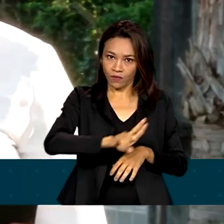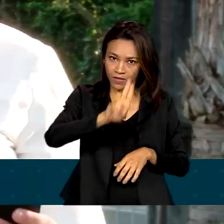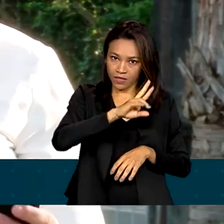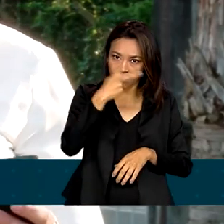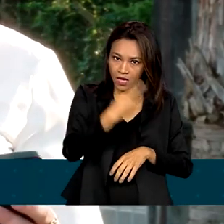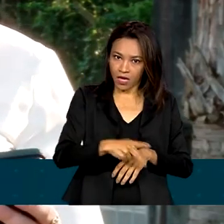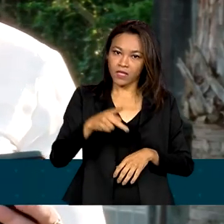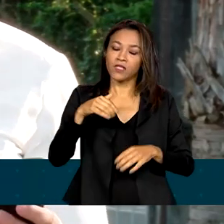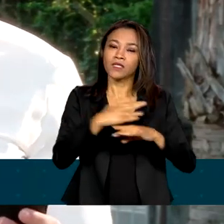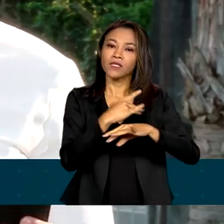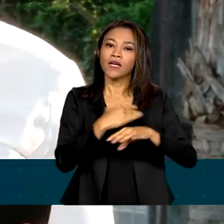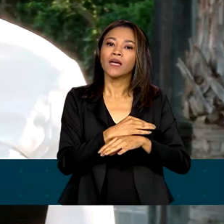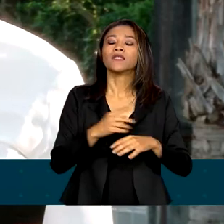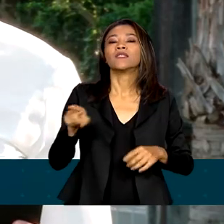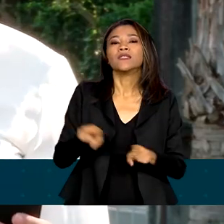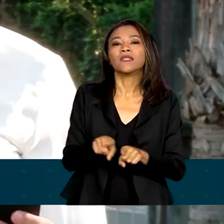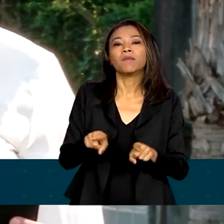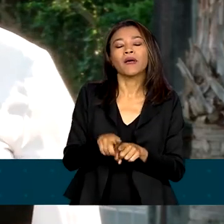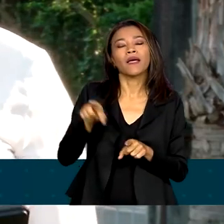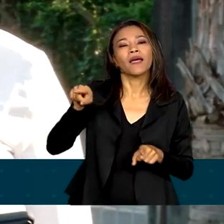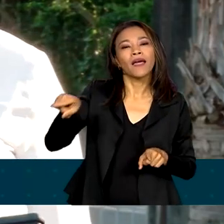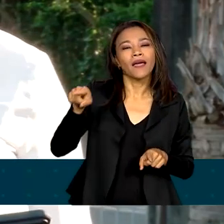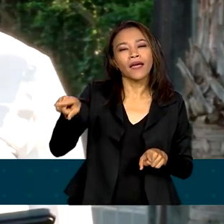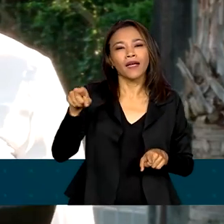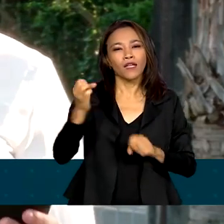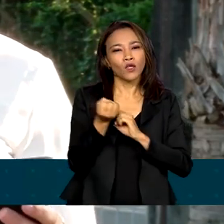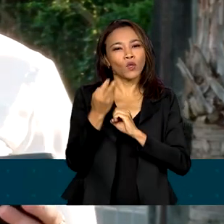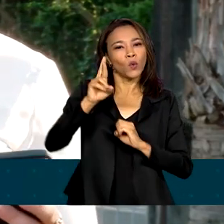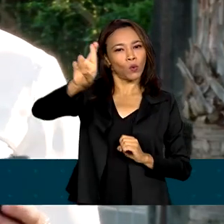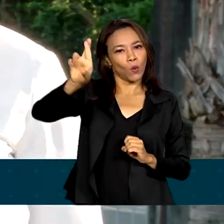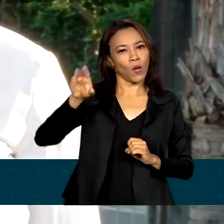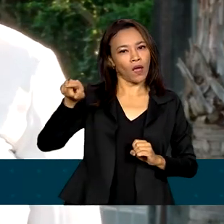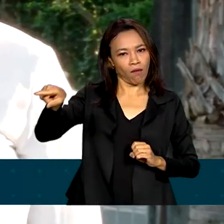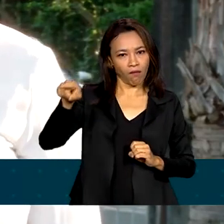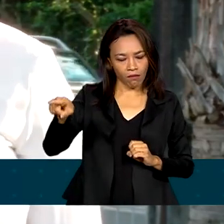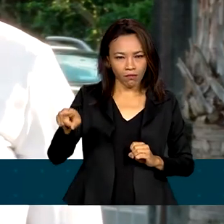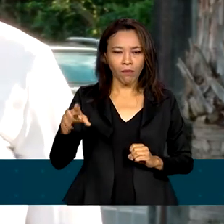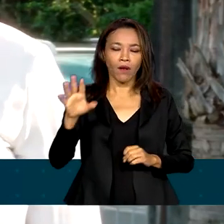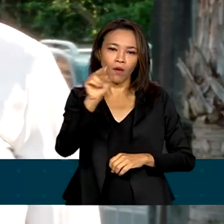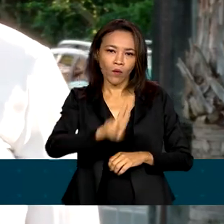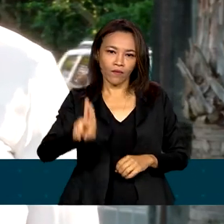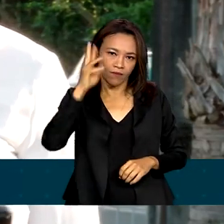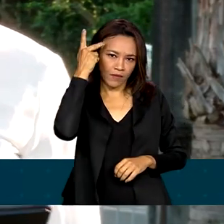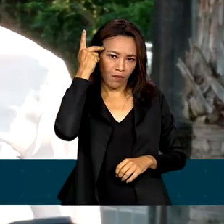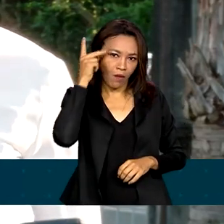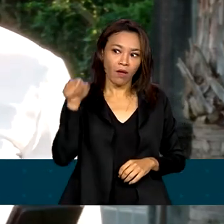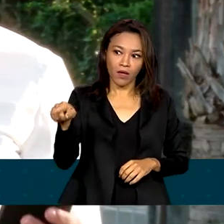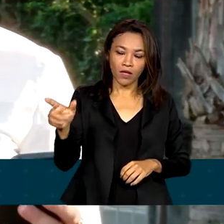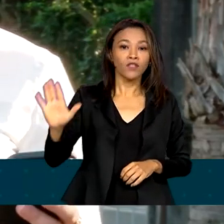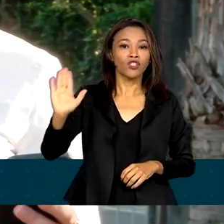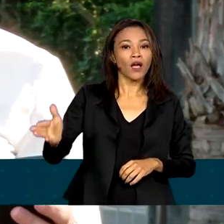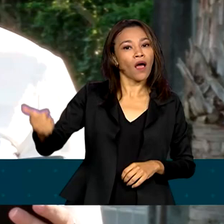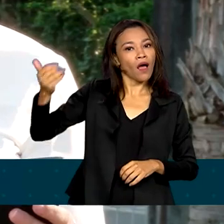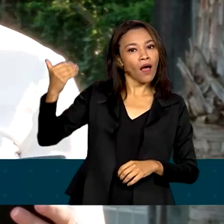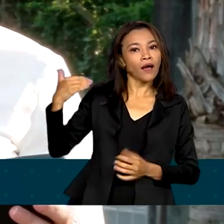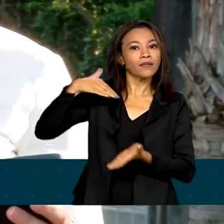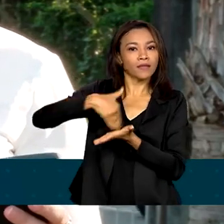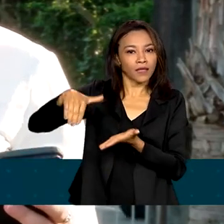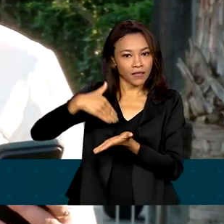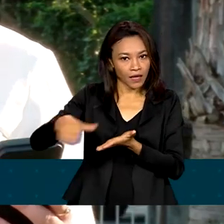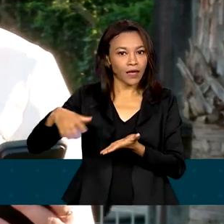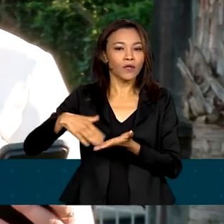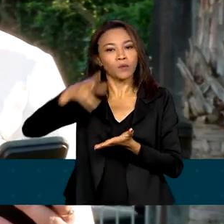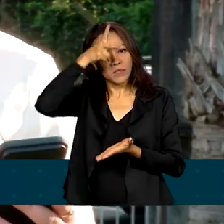doutorado em Integração da América Latina pela Universidade de São Paulo. NVR já foi secretário municipal de